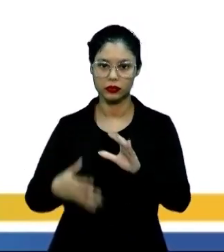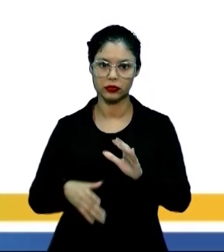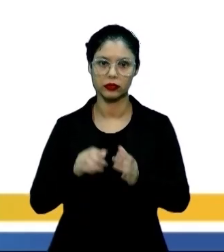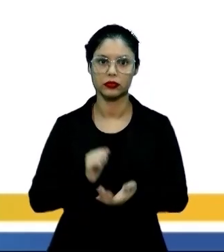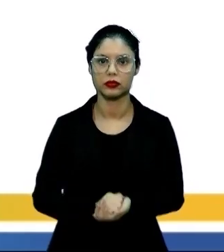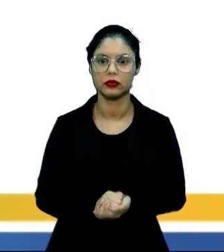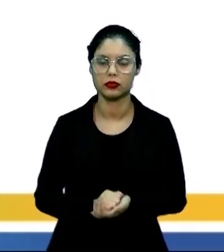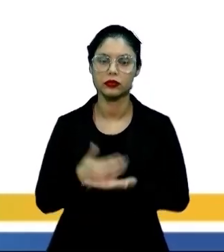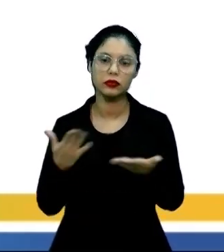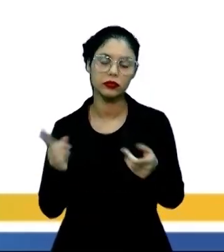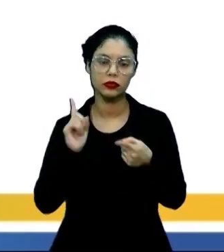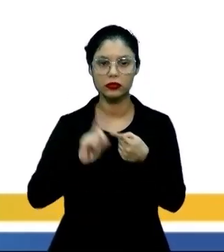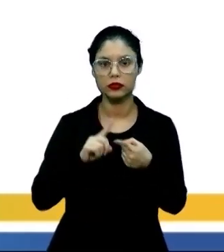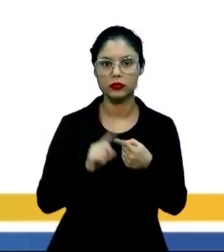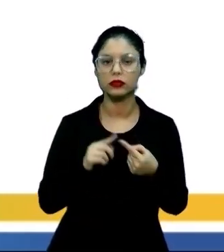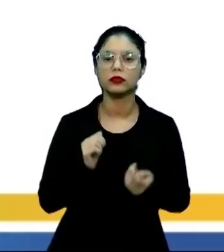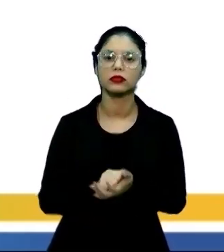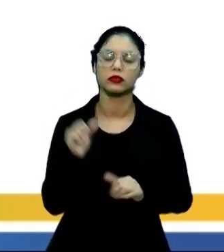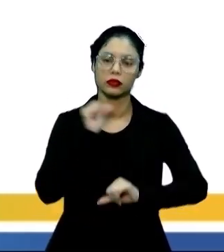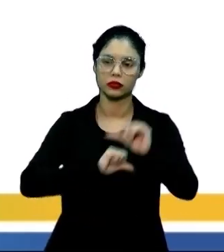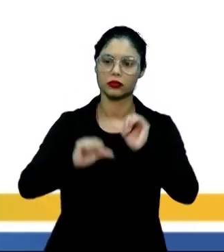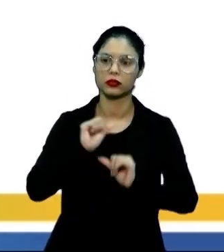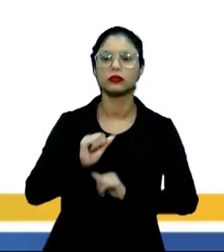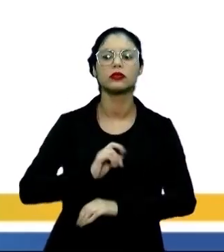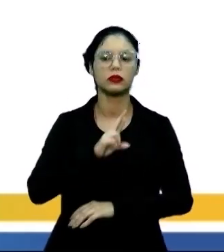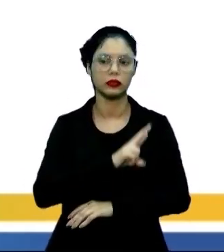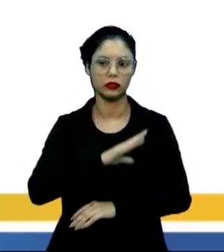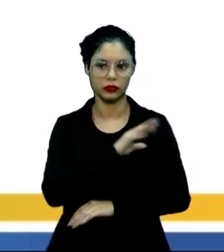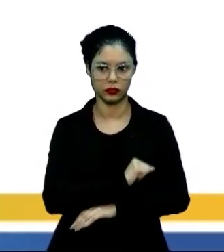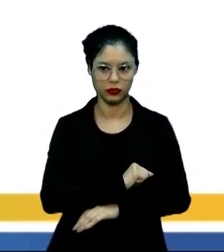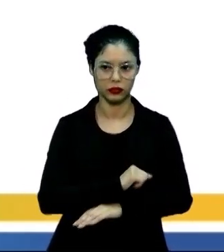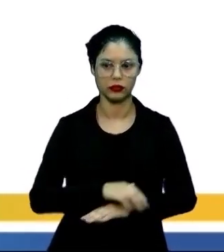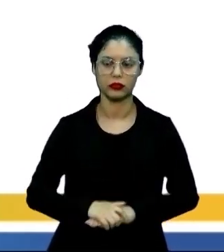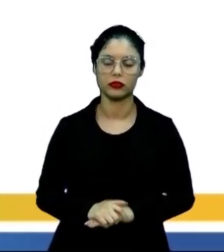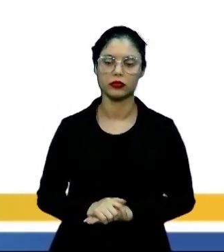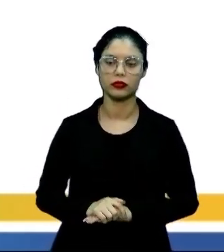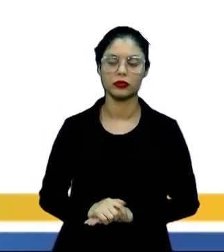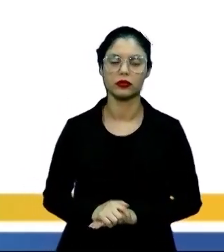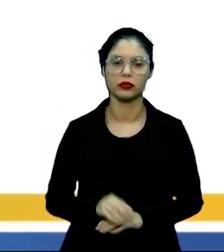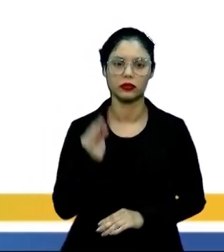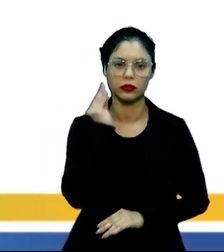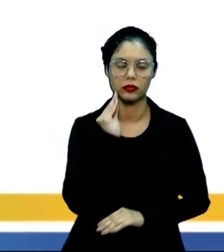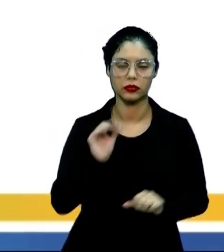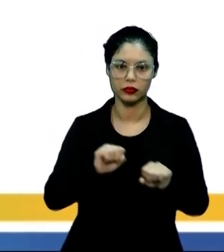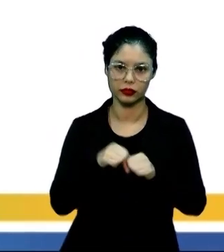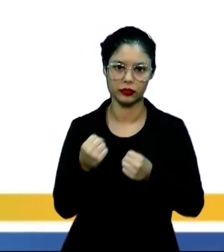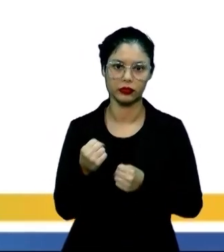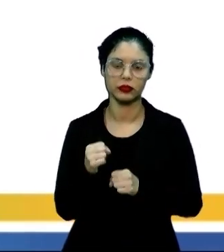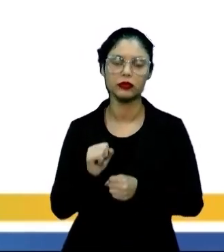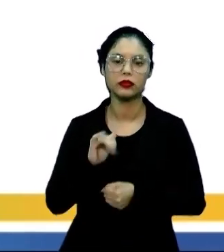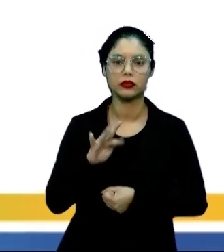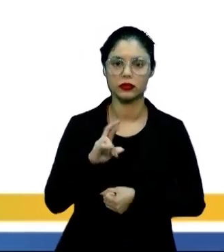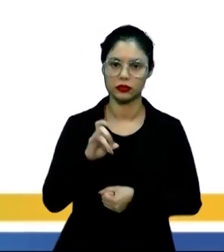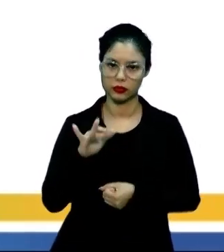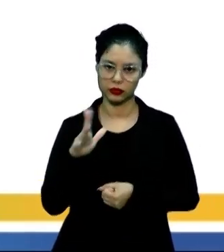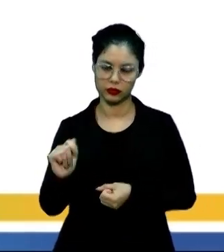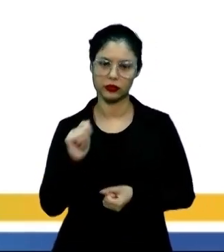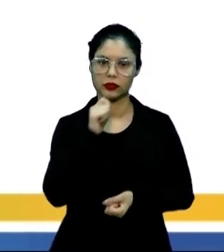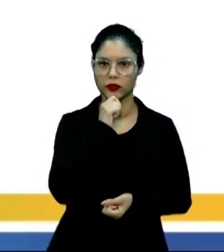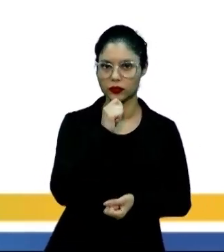Características. Então, a primeira, eu já falei, que é a oposição ao romantismo, essa tentativa de quebra da idealização do